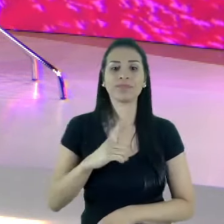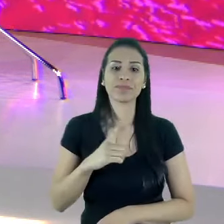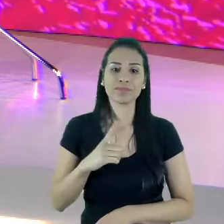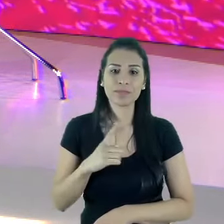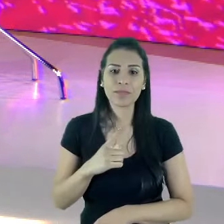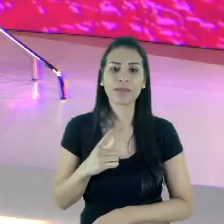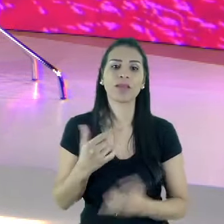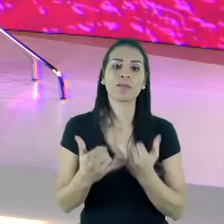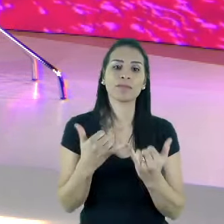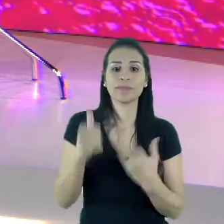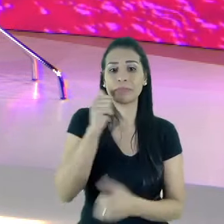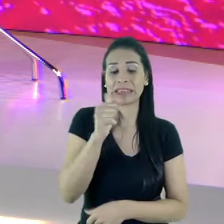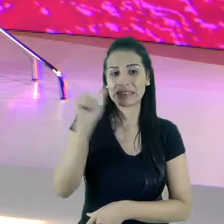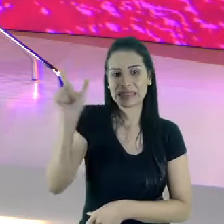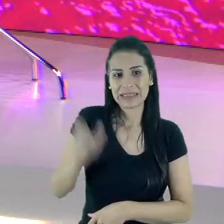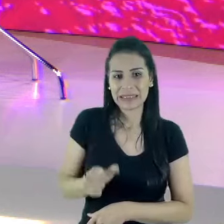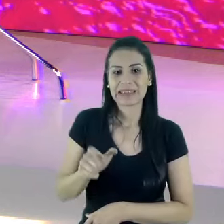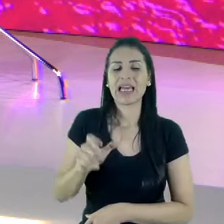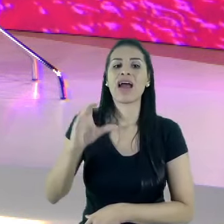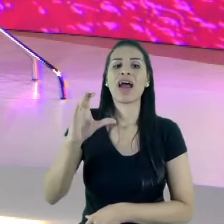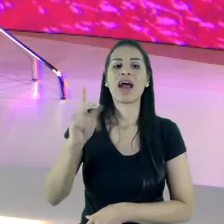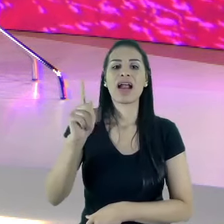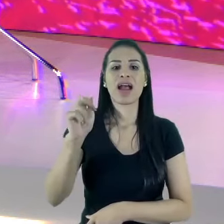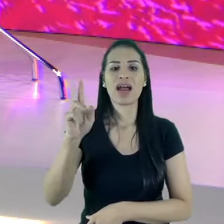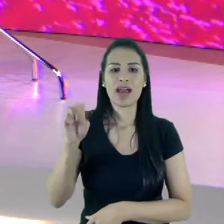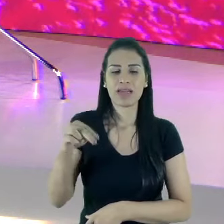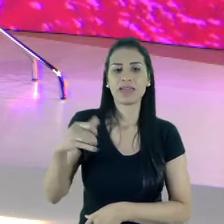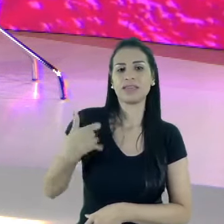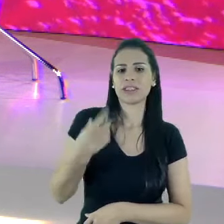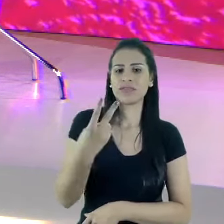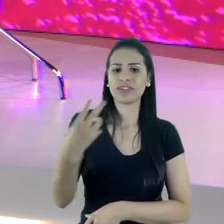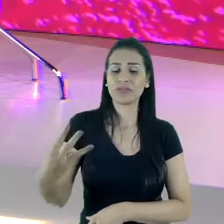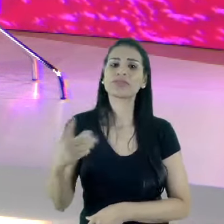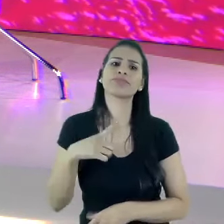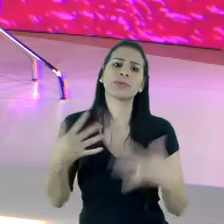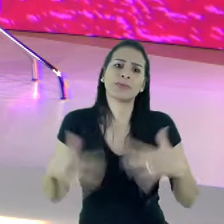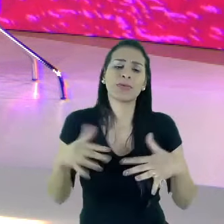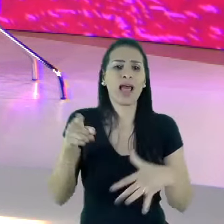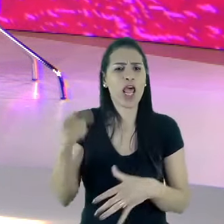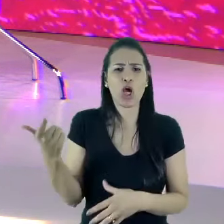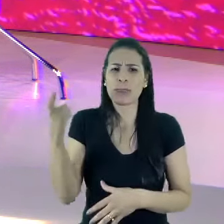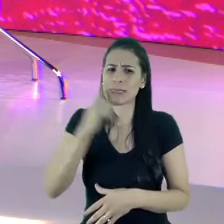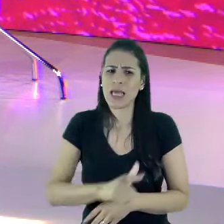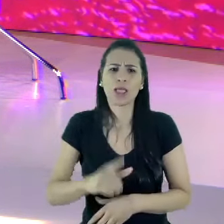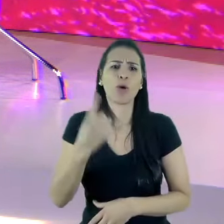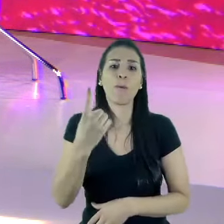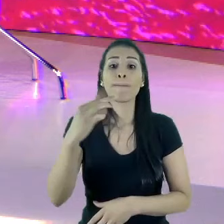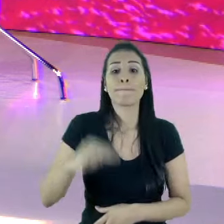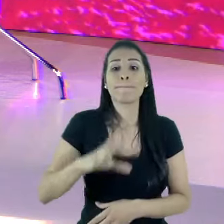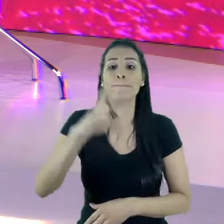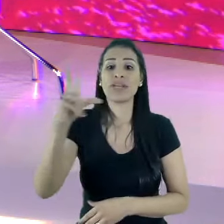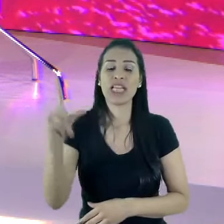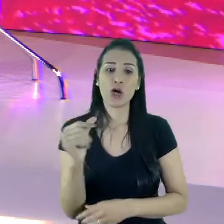23 anos, ela está no topo das celebridades mais rentáveis em redes sociais, ela consegue atingir até um milhão de dólares por uma postagem